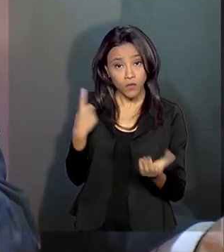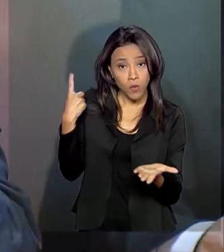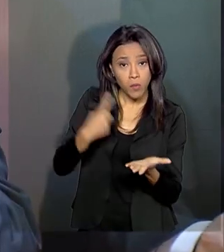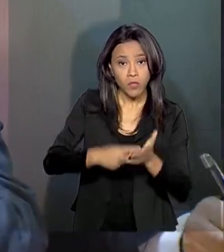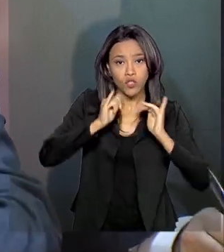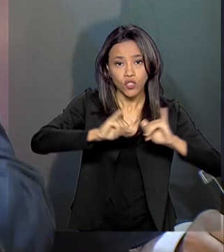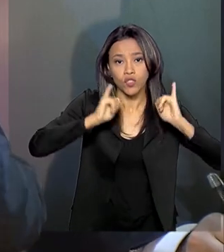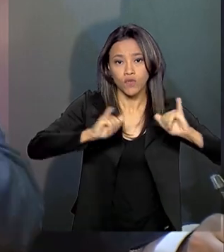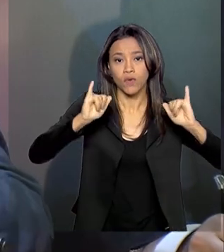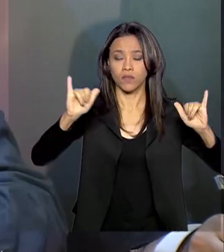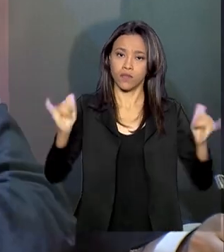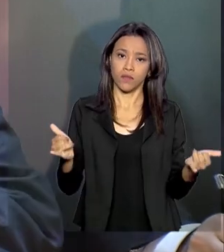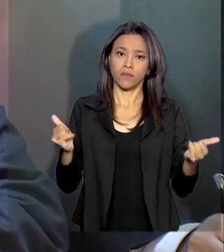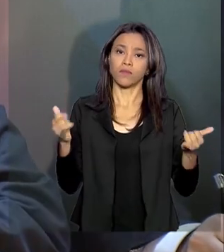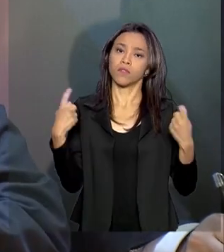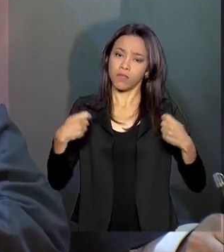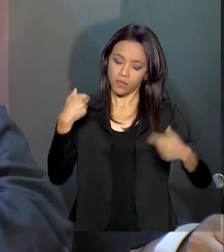de centro-direita, ela tem que trabalhar nisso.